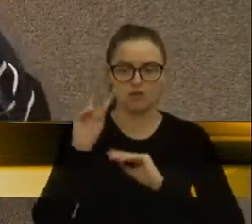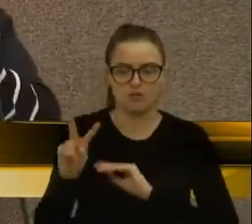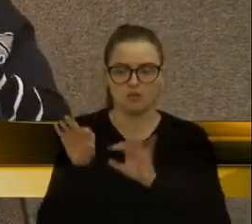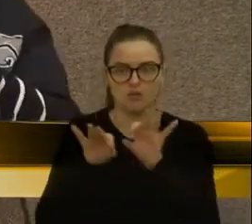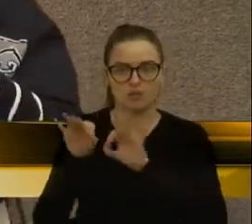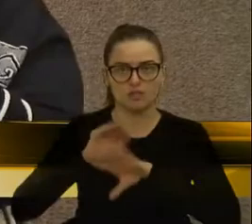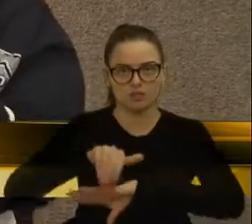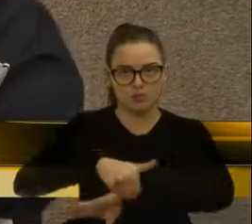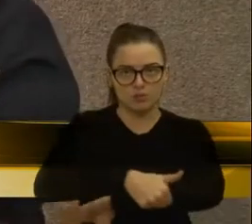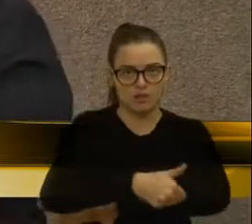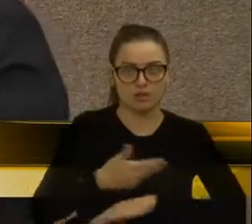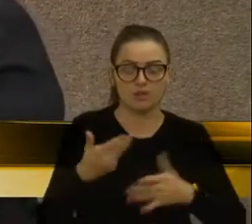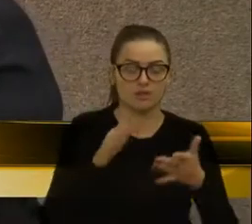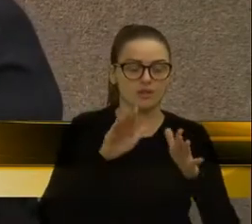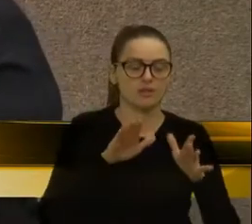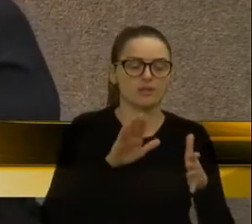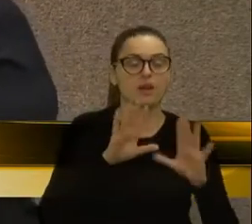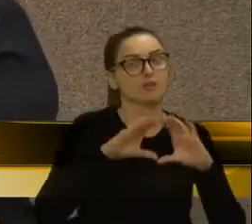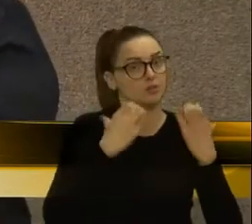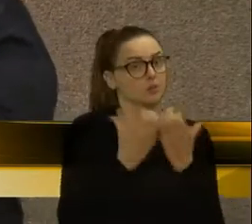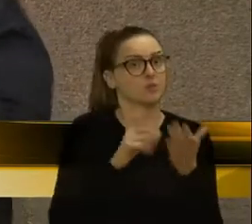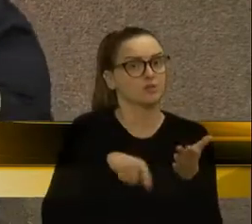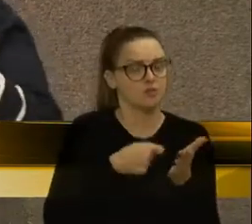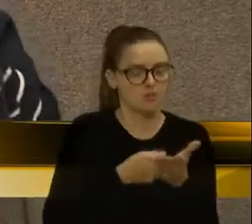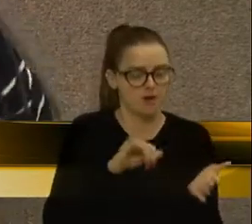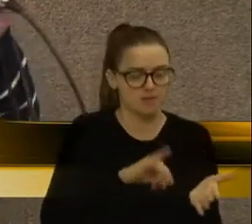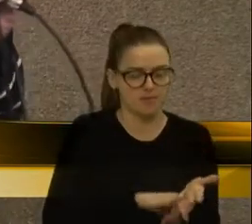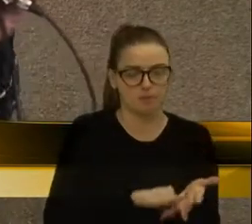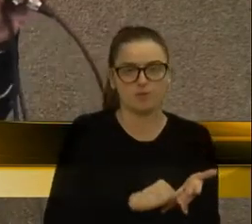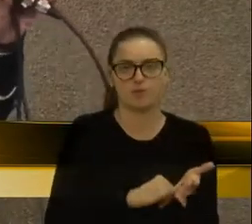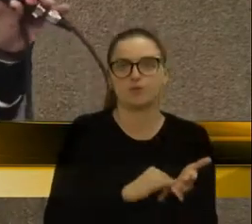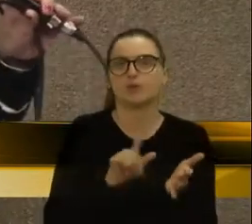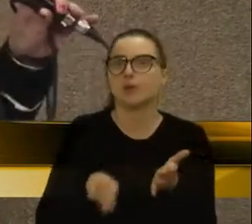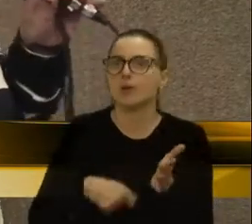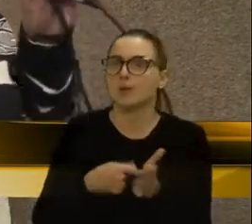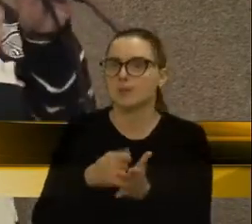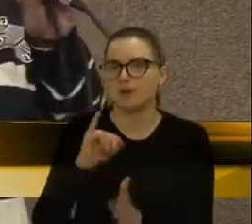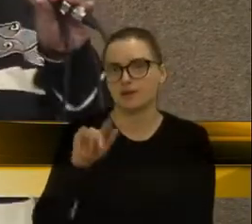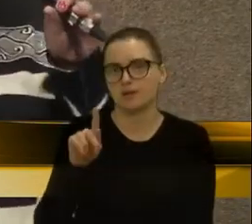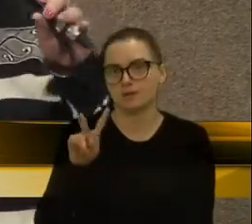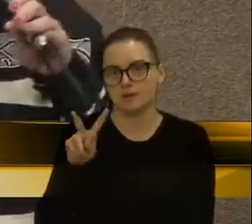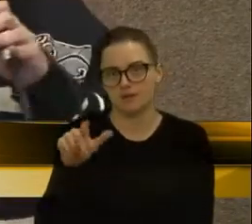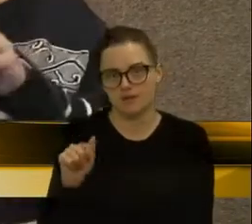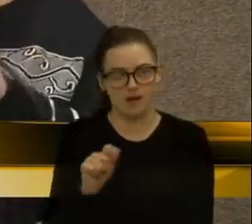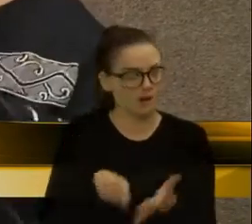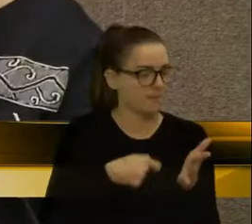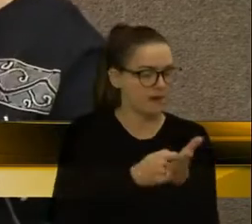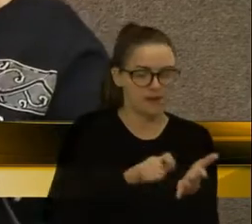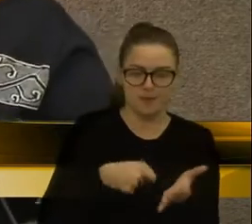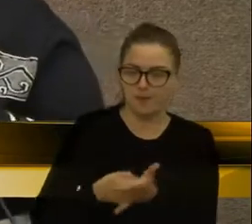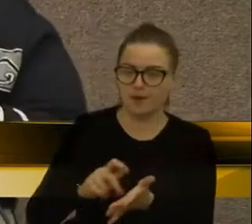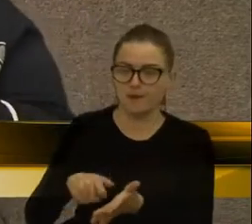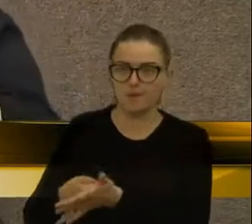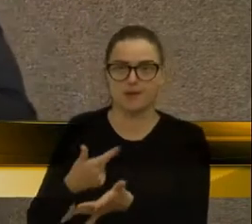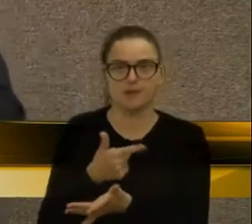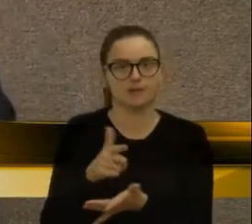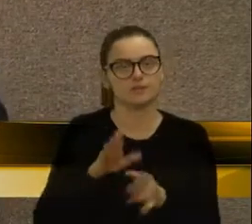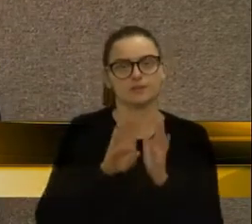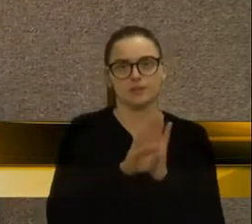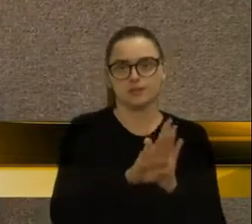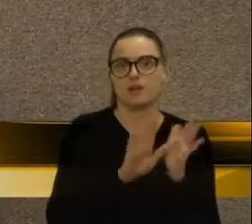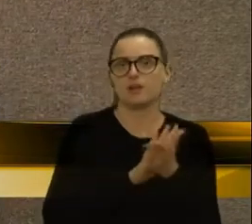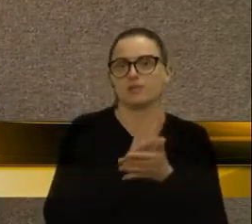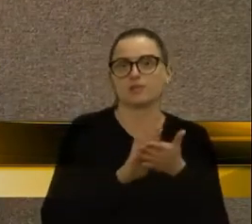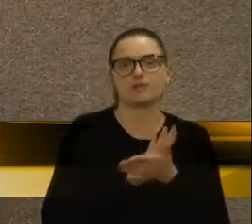e a comunidade paga imposto, e paga IPVA, e paga tudo e não tem nada. É uma